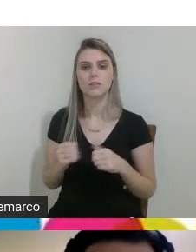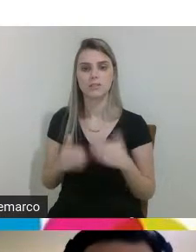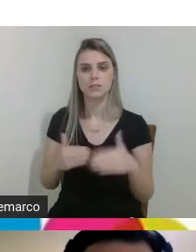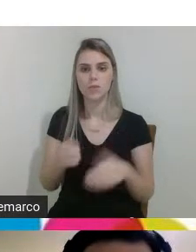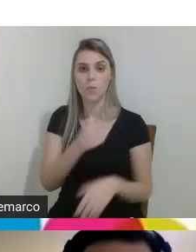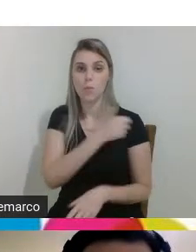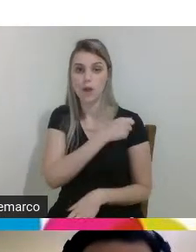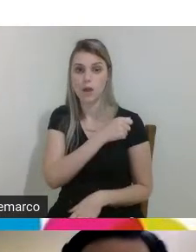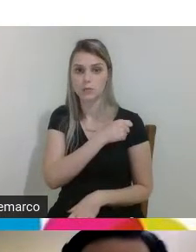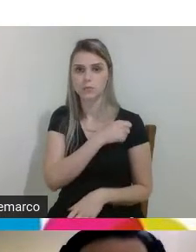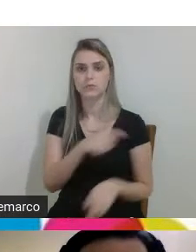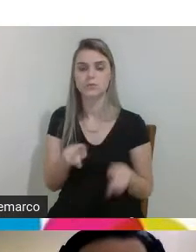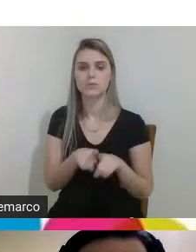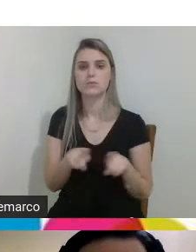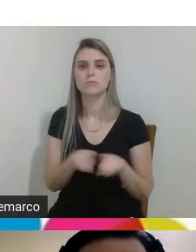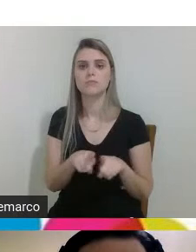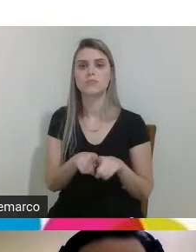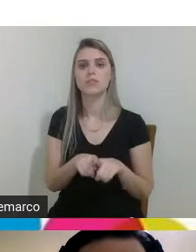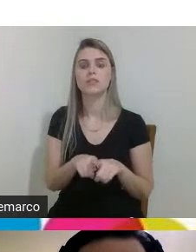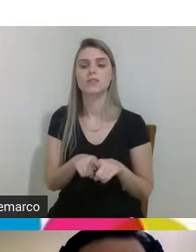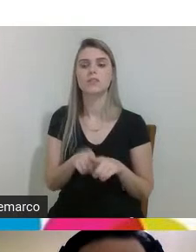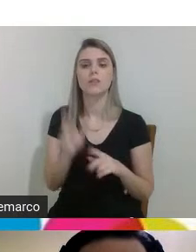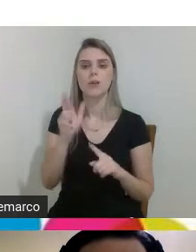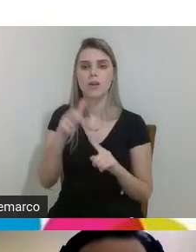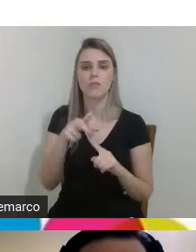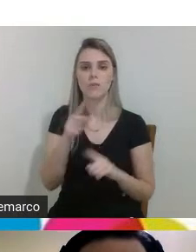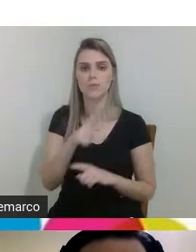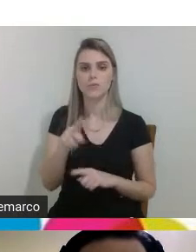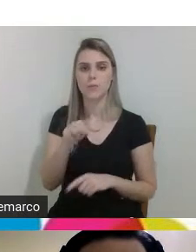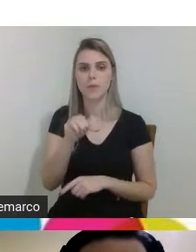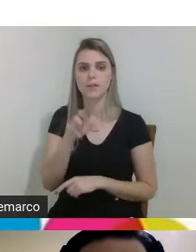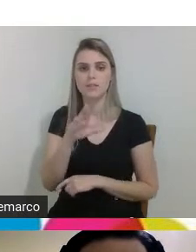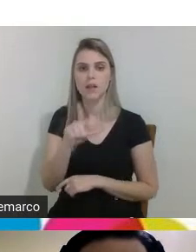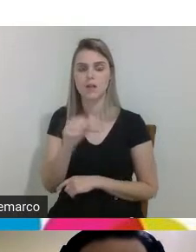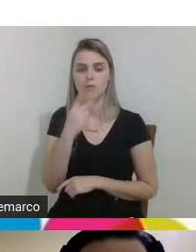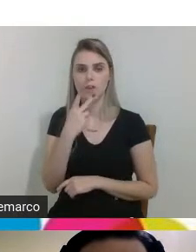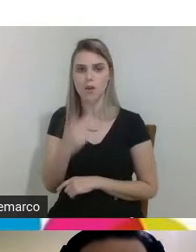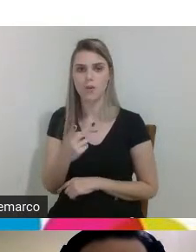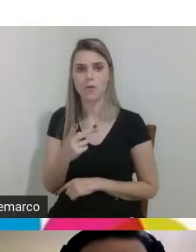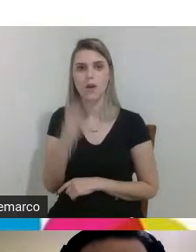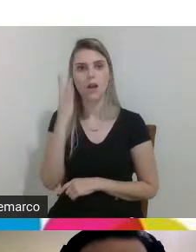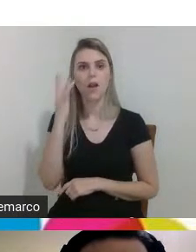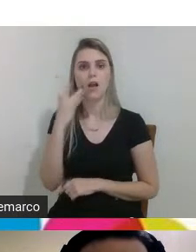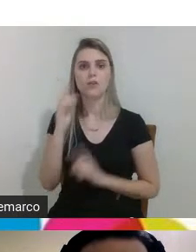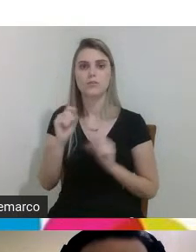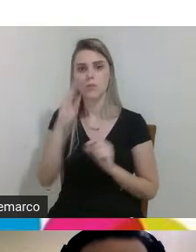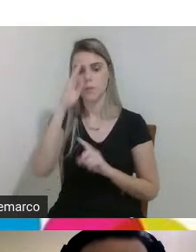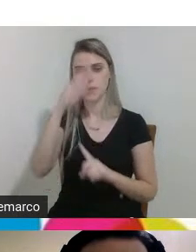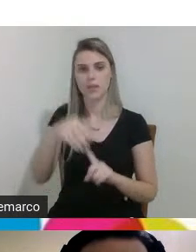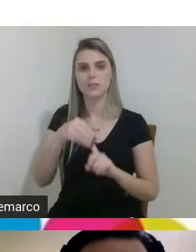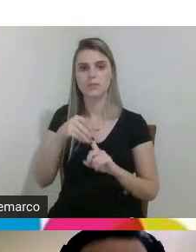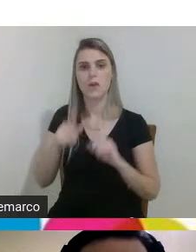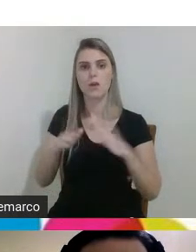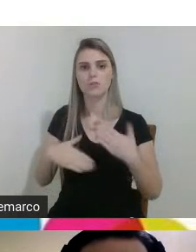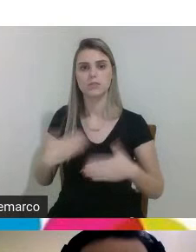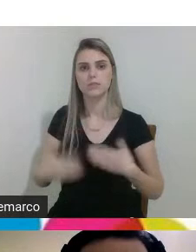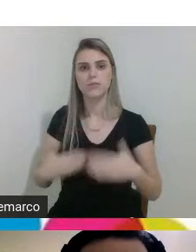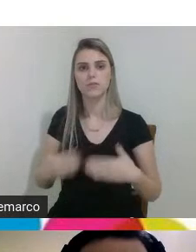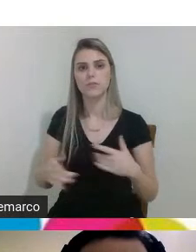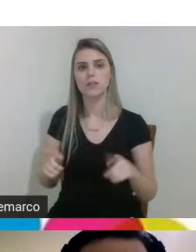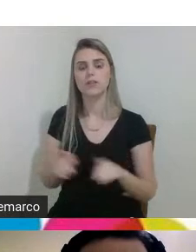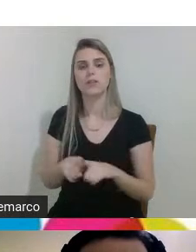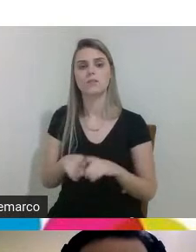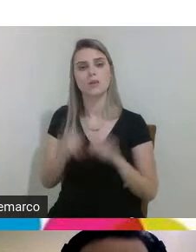né deixo aqui também principalmente uma referência como o professor Marcelo falou eu acho que o principal né é o desenvolvimento é a